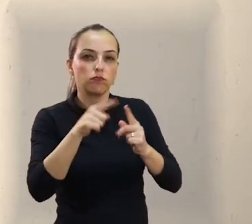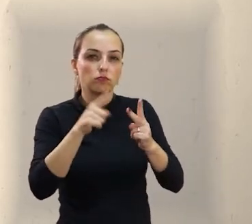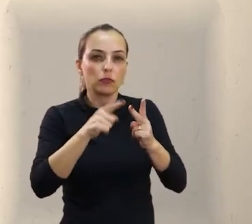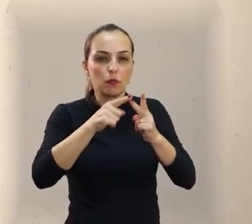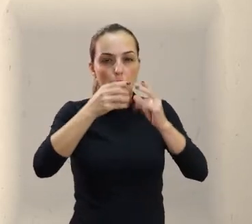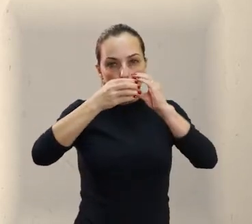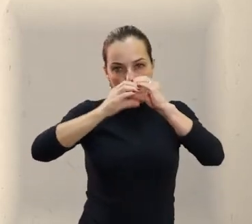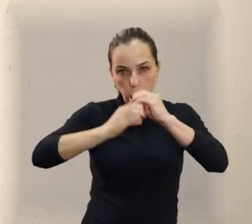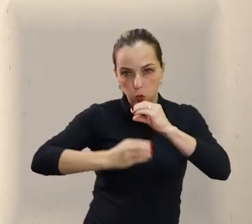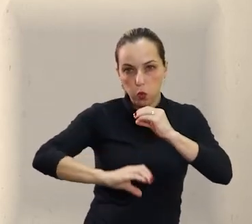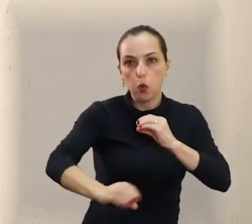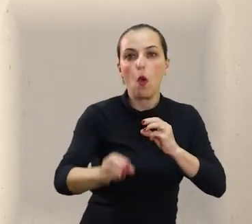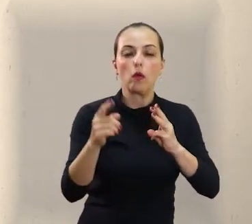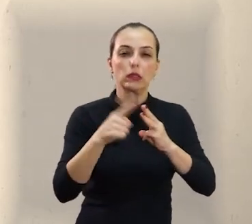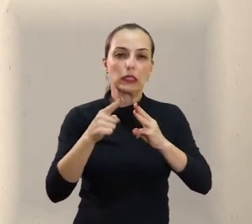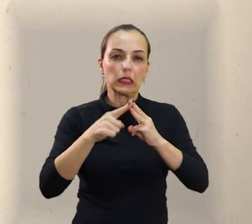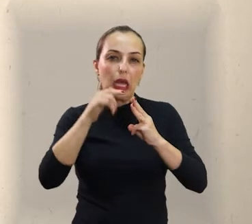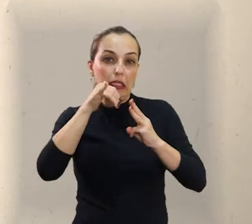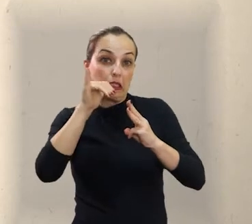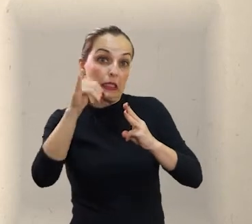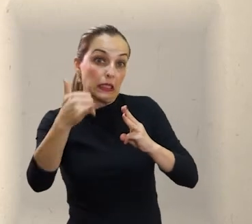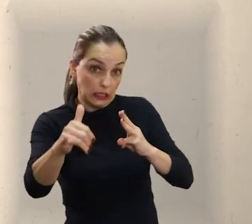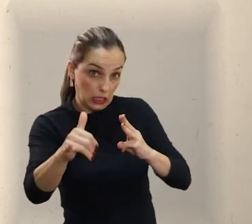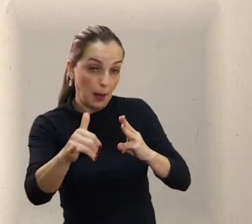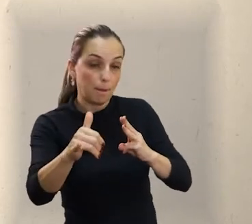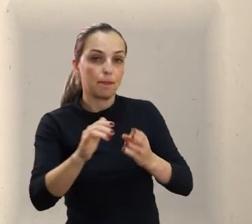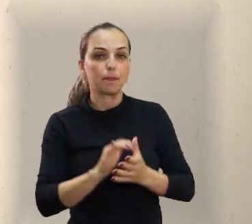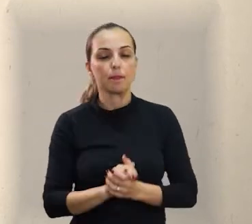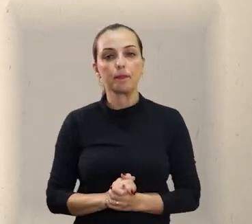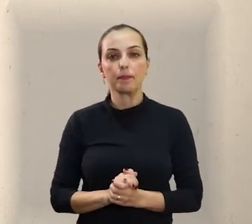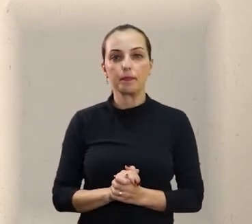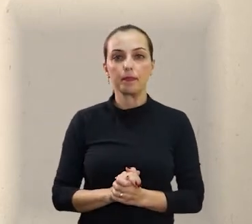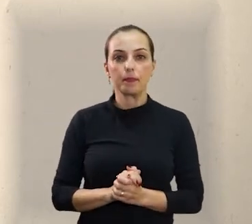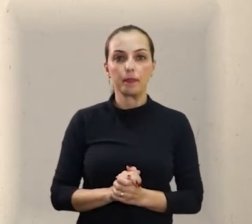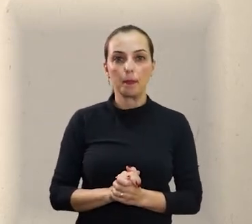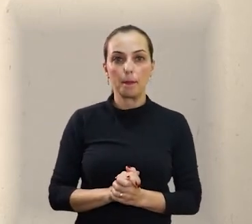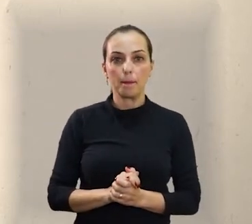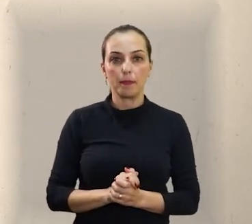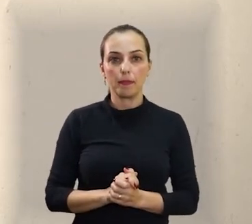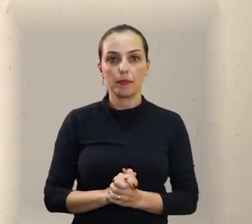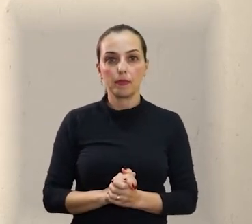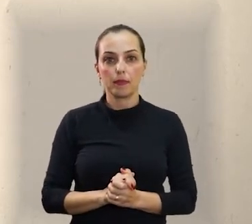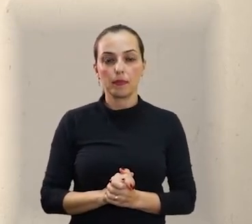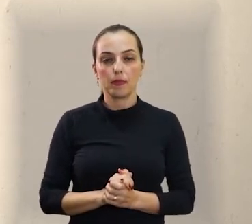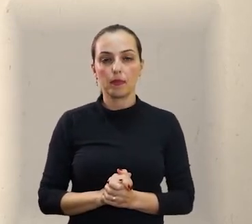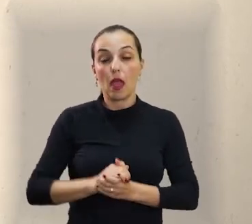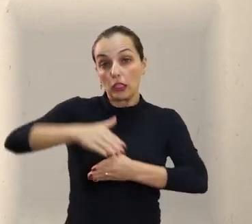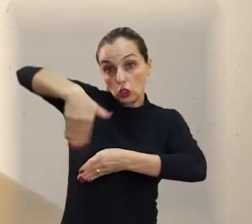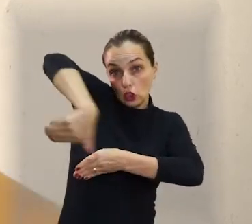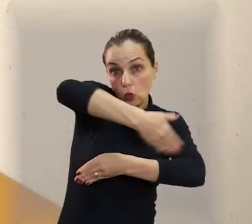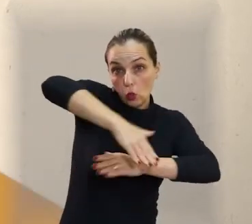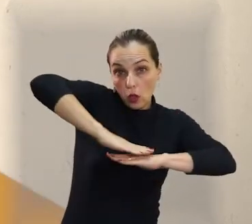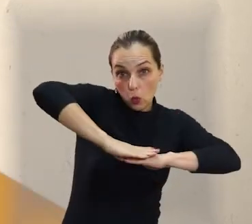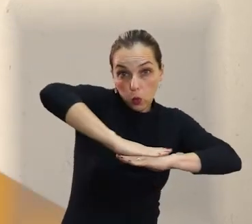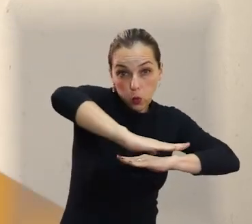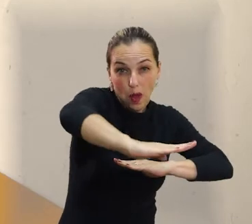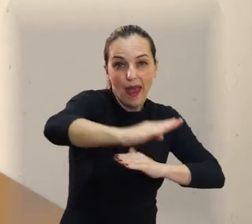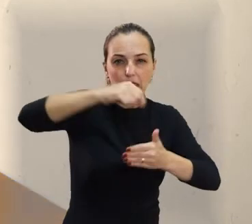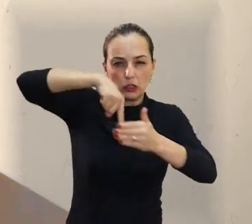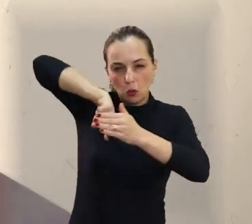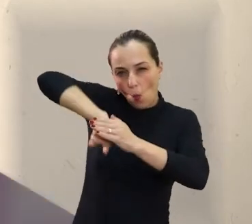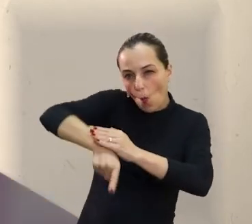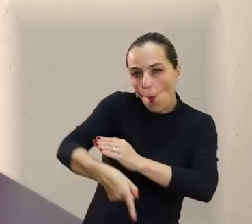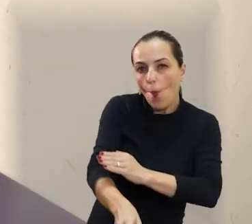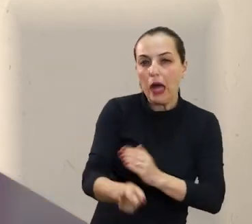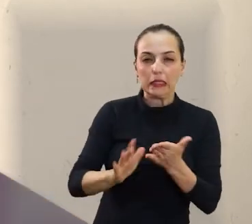uma série de serviços essenciais, como rede de água, esgoto e energia elétrica. A rua deve ser